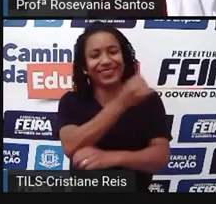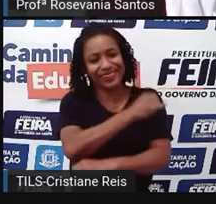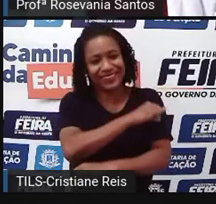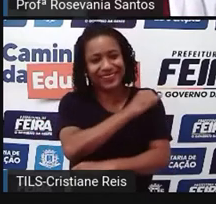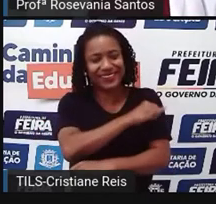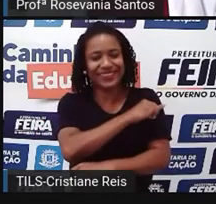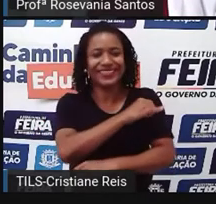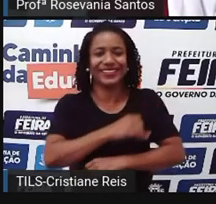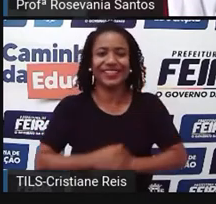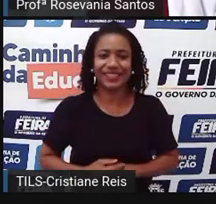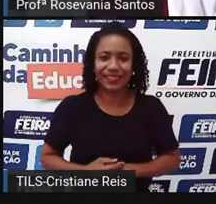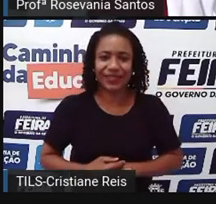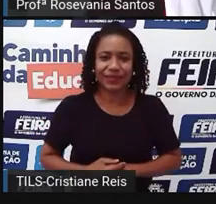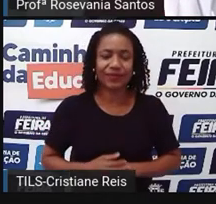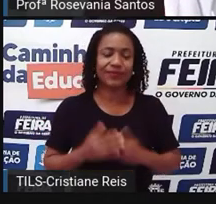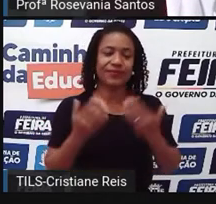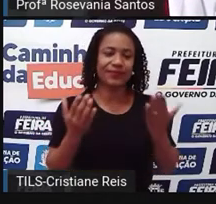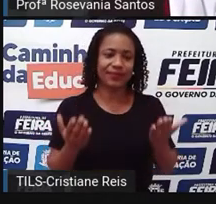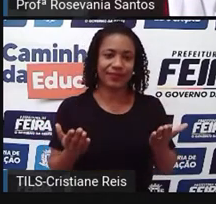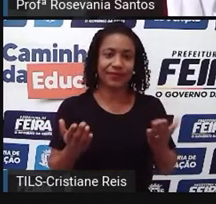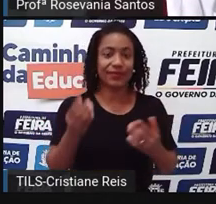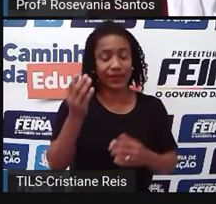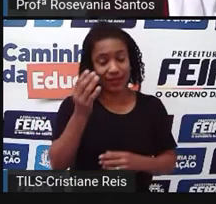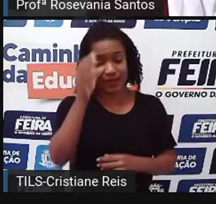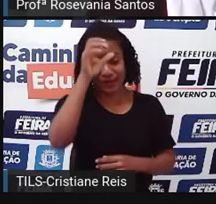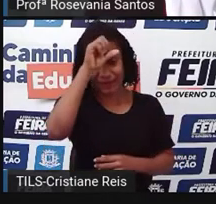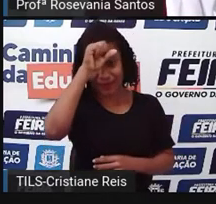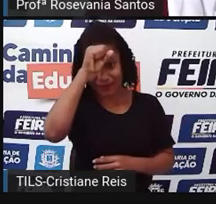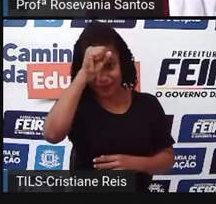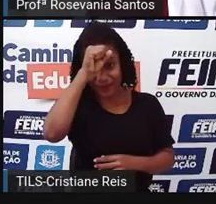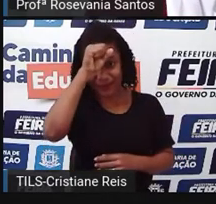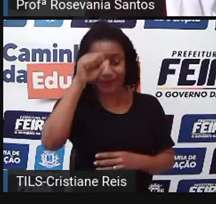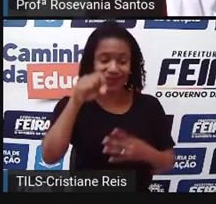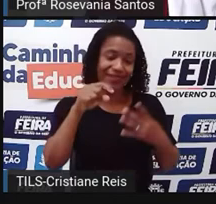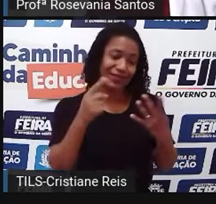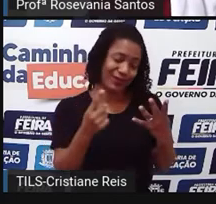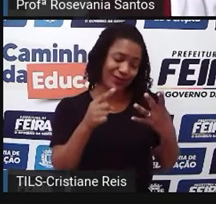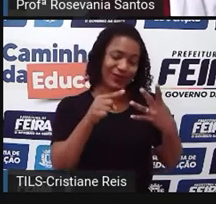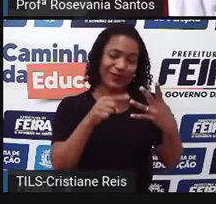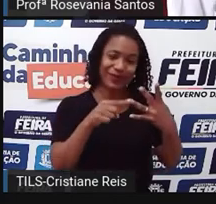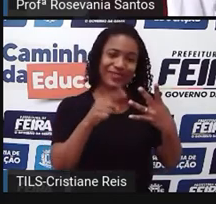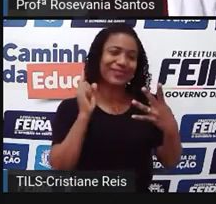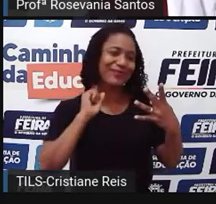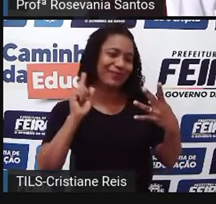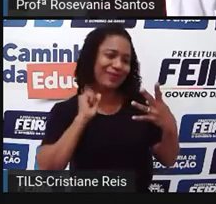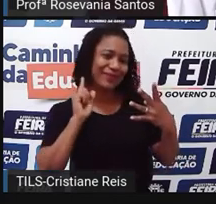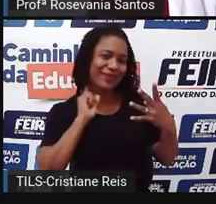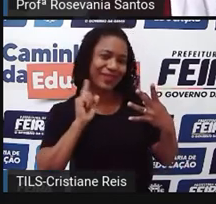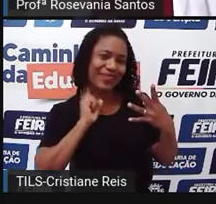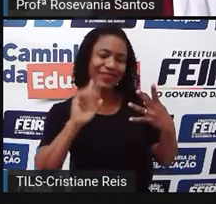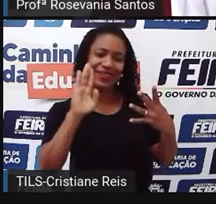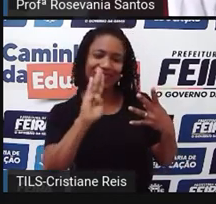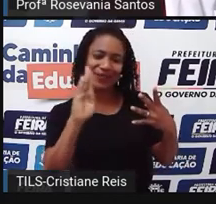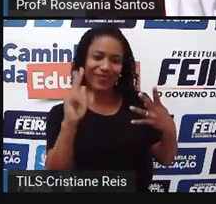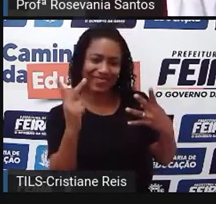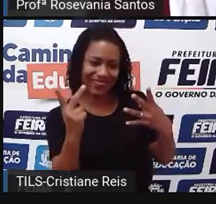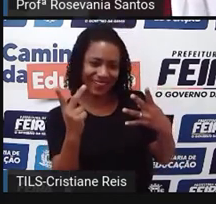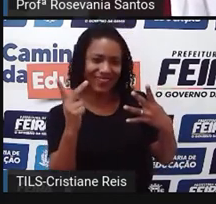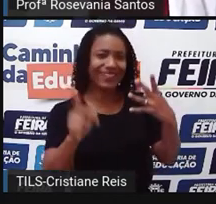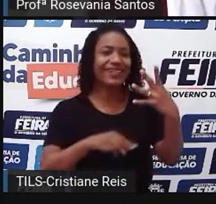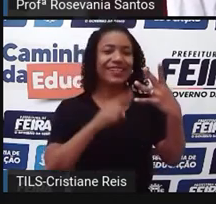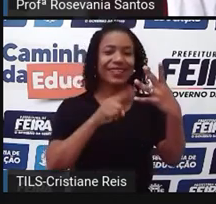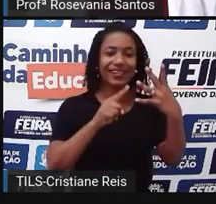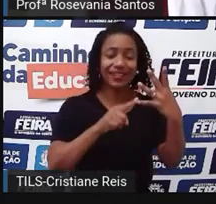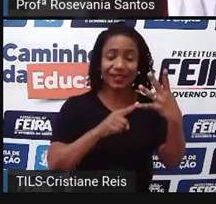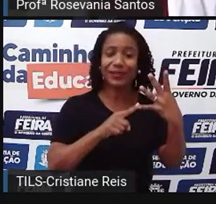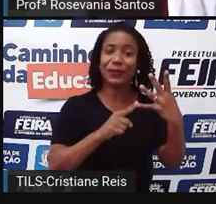Janeiro. Então, praticamente, você só tem que aprender a capital de dois estados, que é Minas Gerais, que você vai aprender que é Belo Horizonte, e o